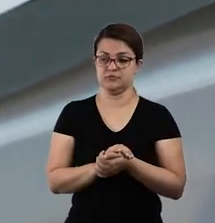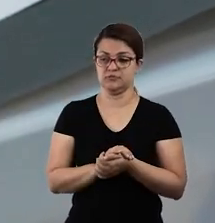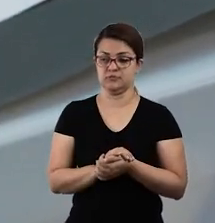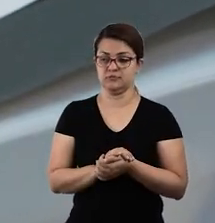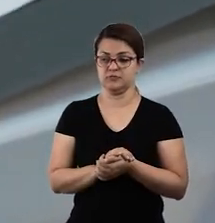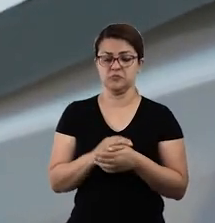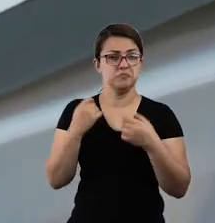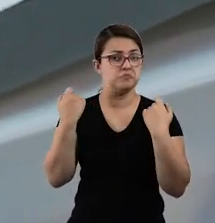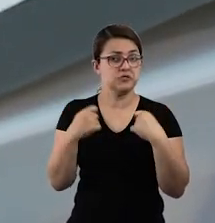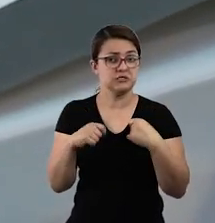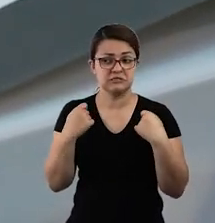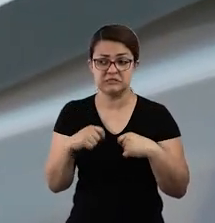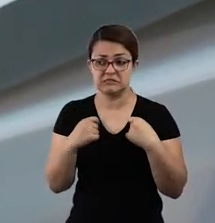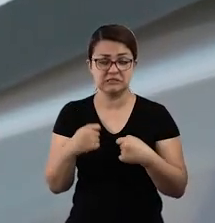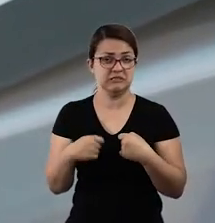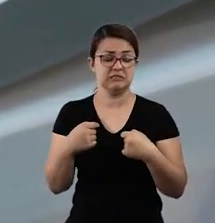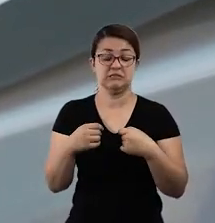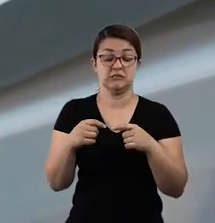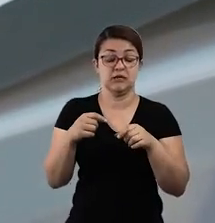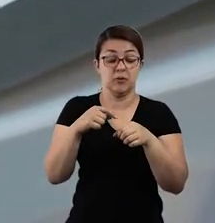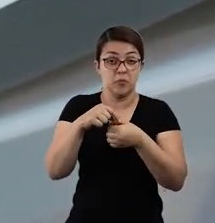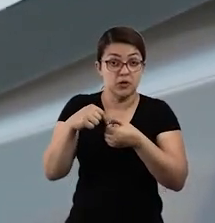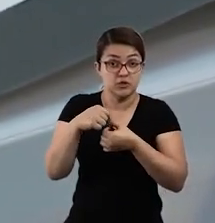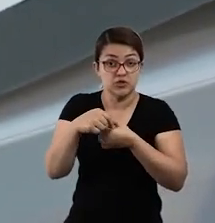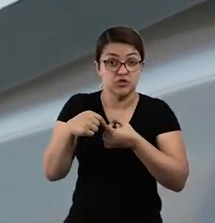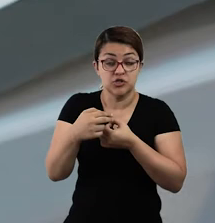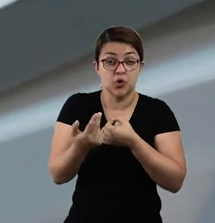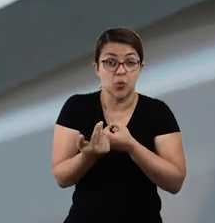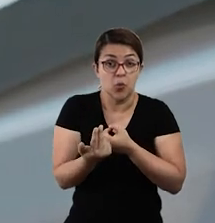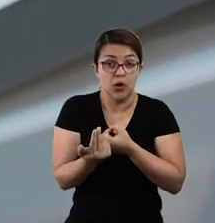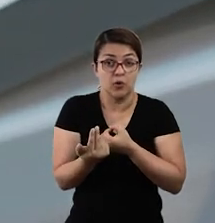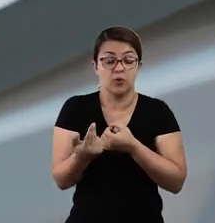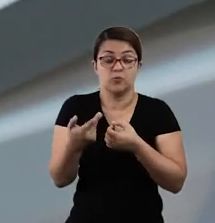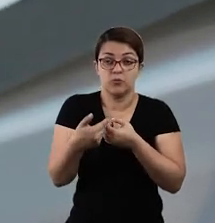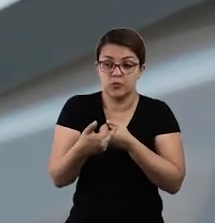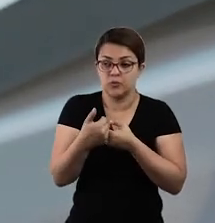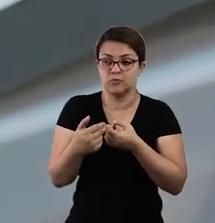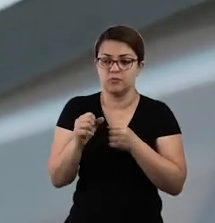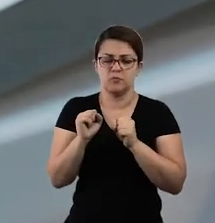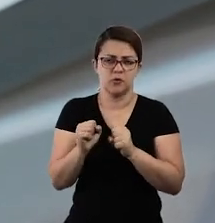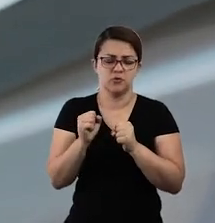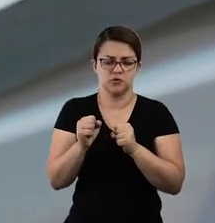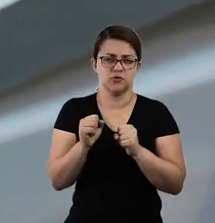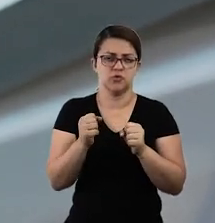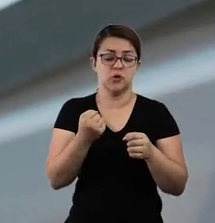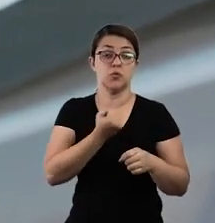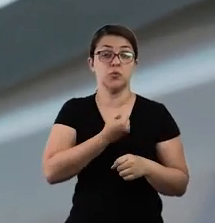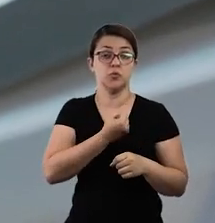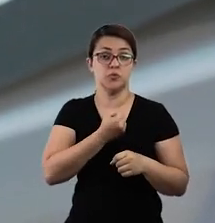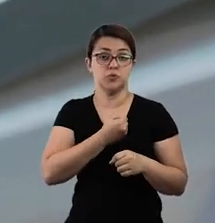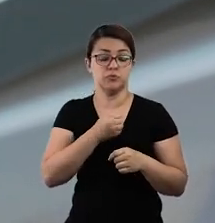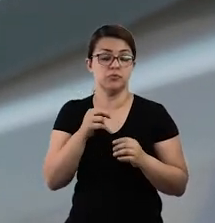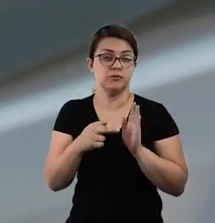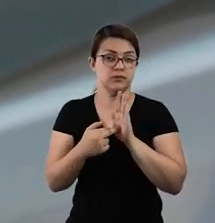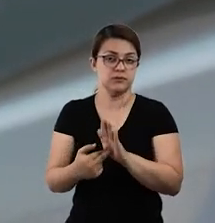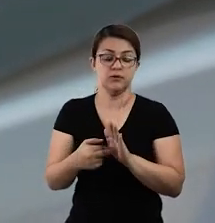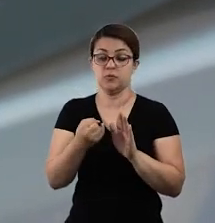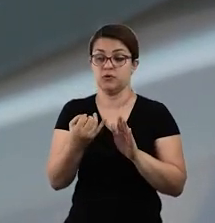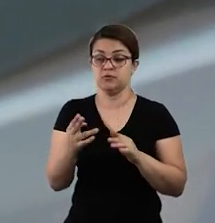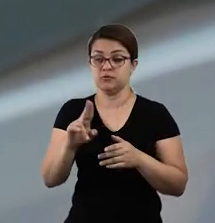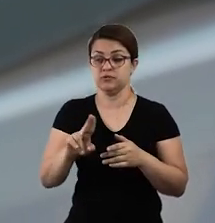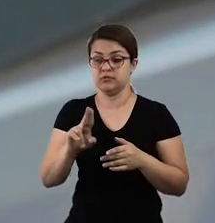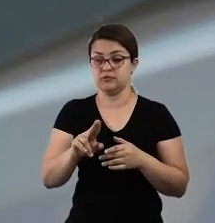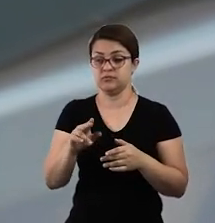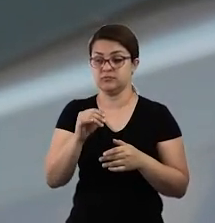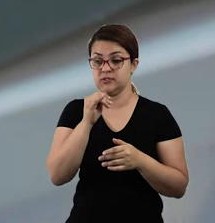precisam necessariamente fazer as moedinhas como eu fiz aqui. Aqui vocês podem colocar o número, né, representando a quantidade. Então, por exemplo,